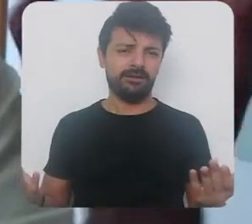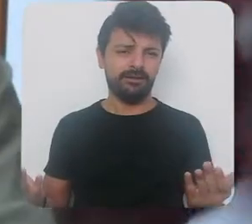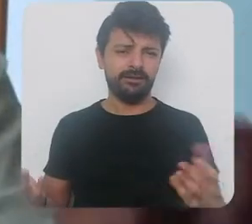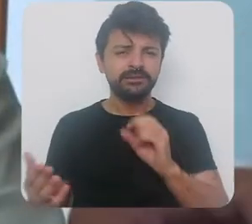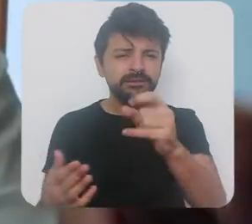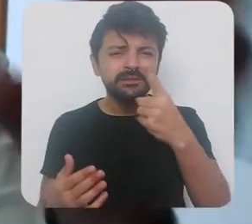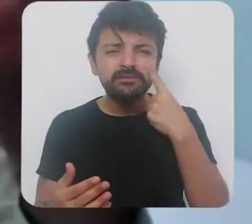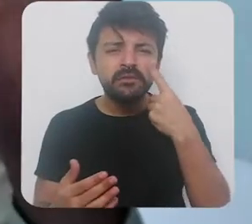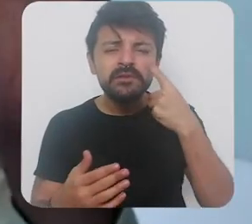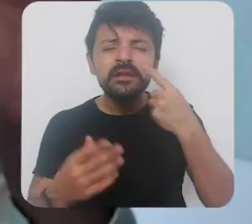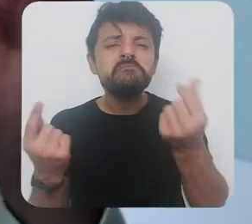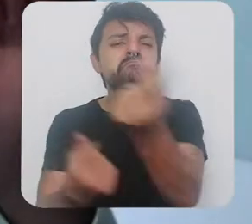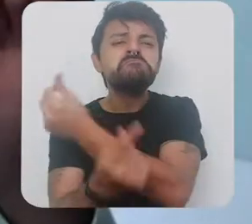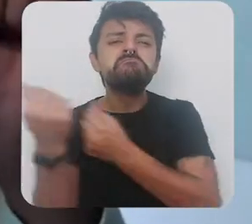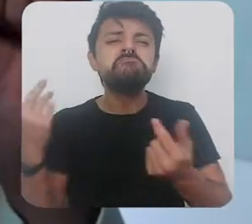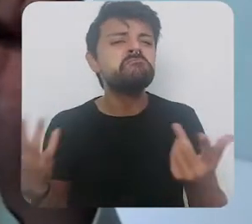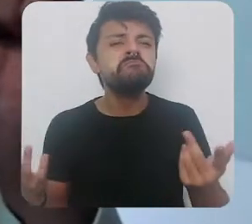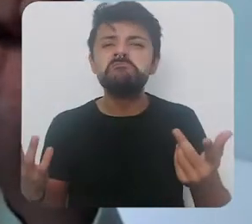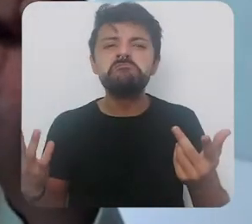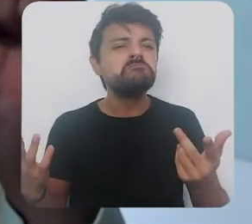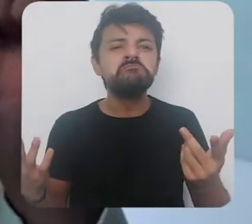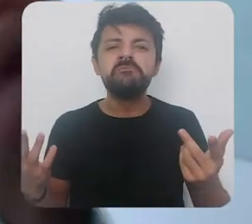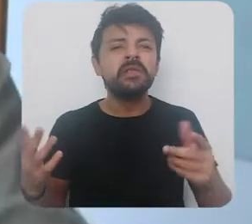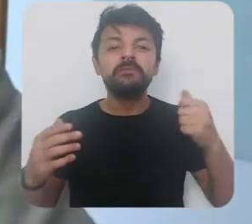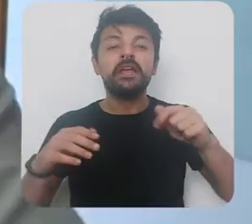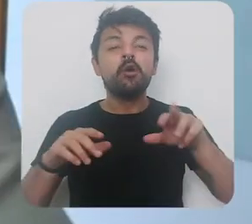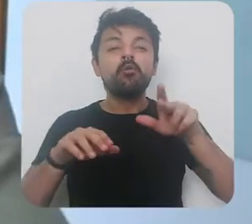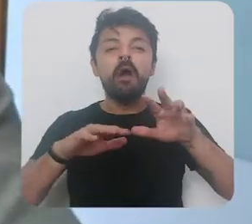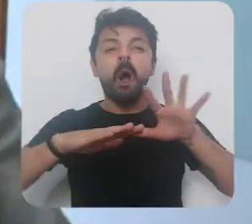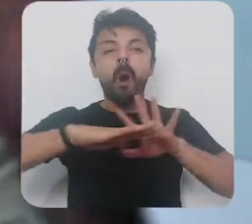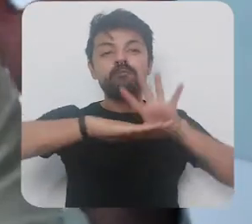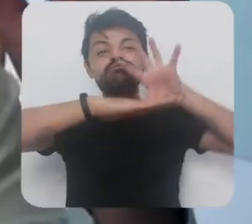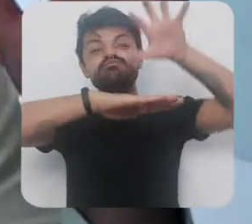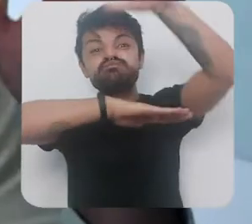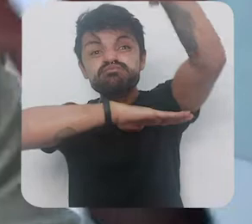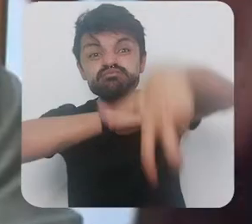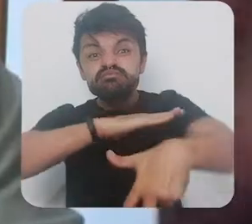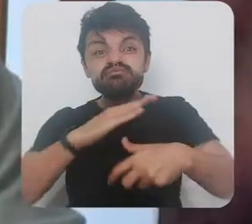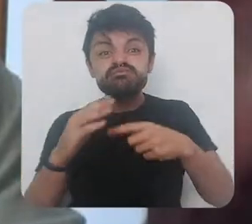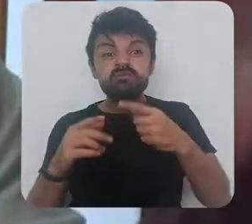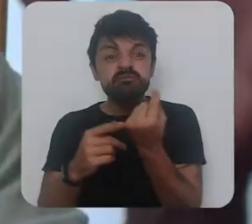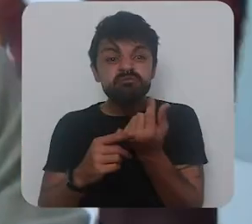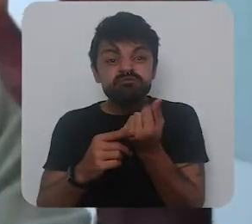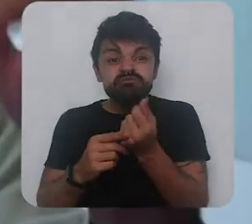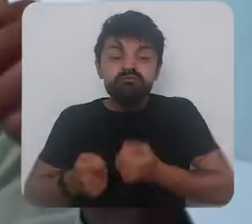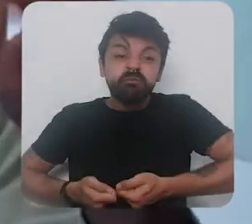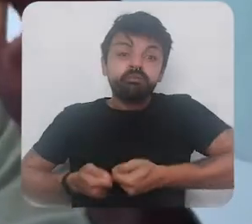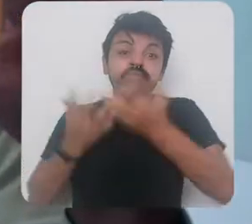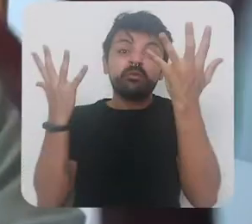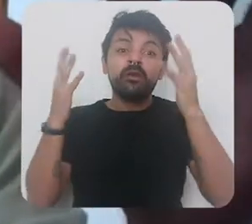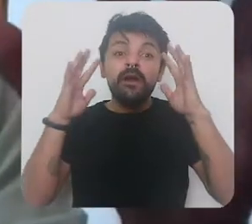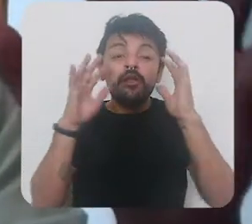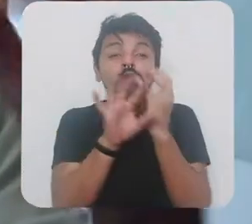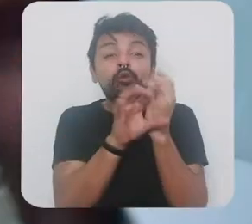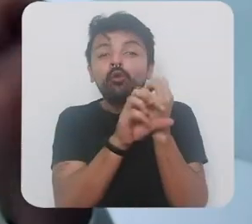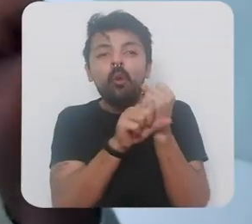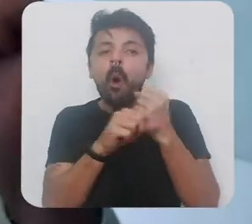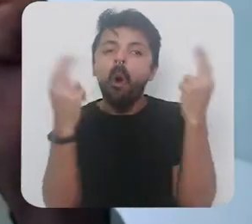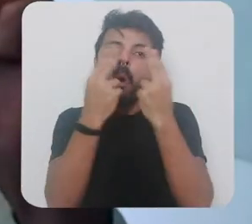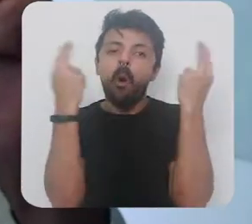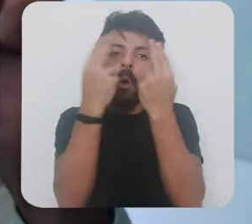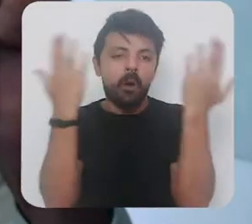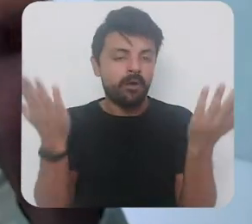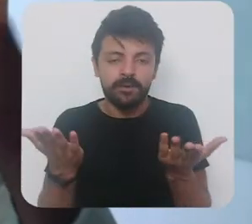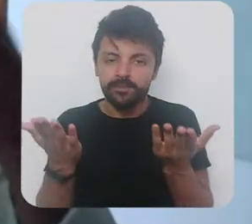você for retirar essas dívidas do mercado seria inundar seria um tsunami monetário de proporções nunca imaginava